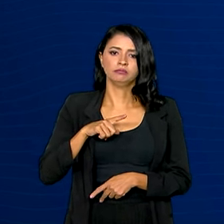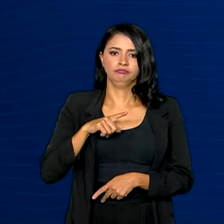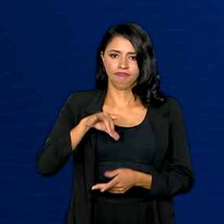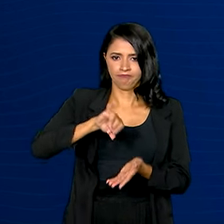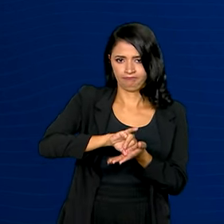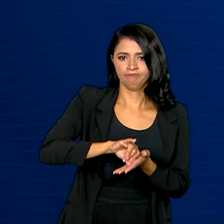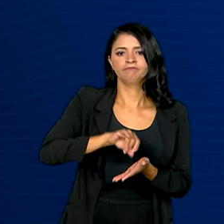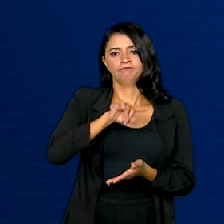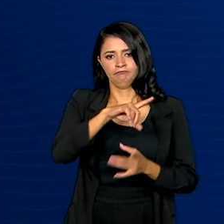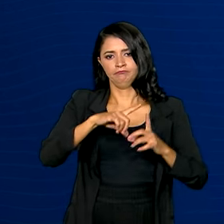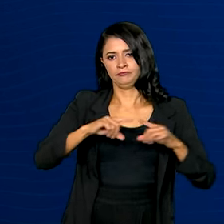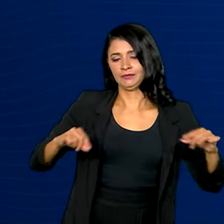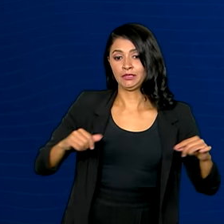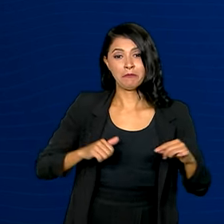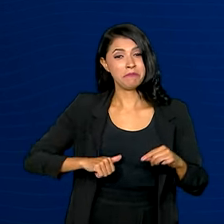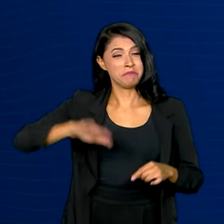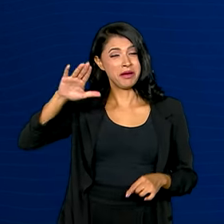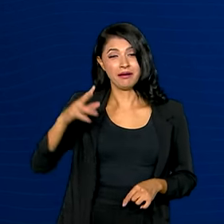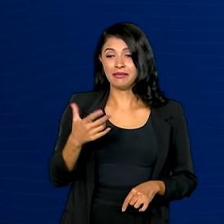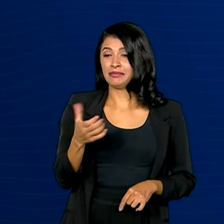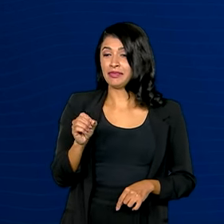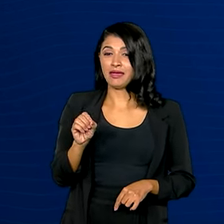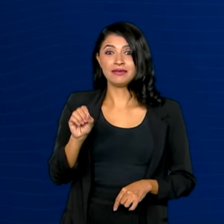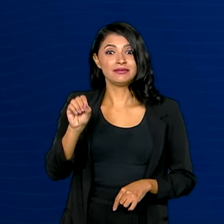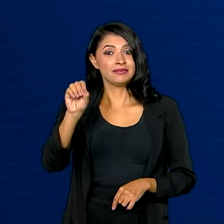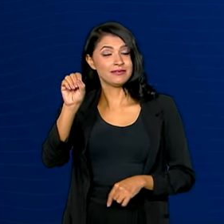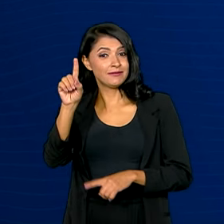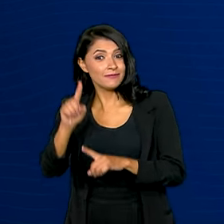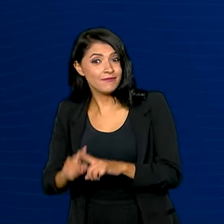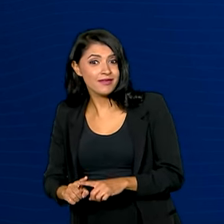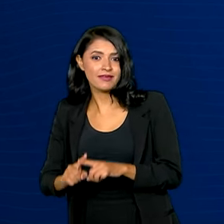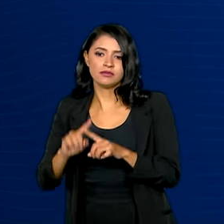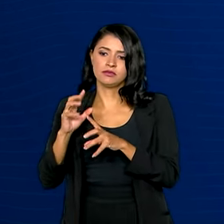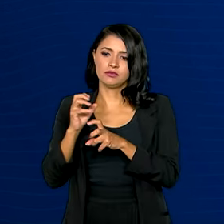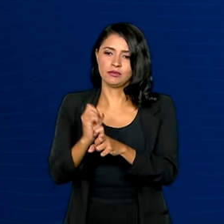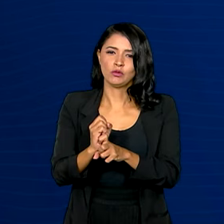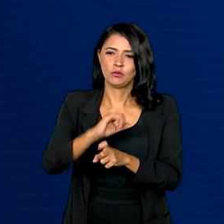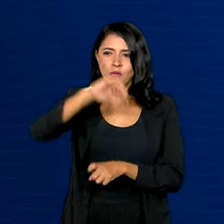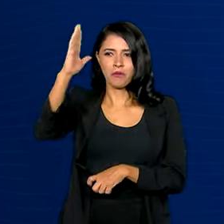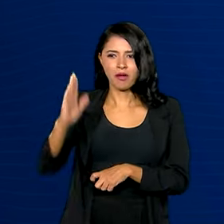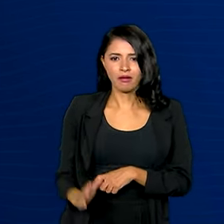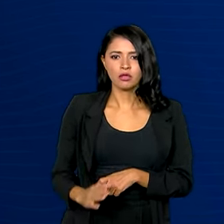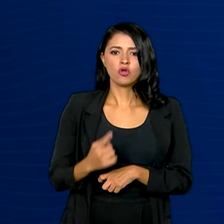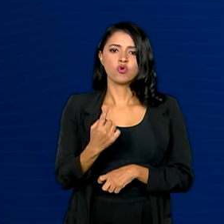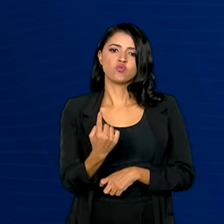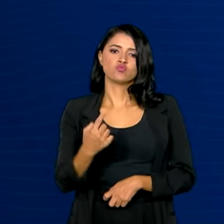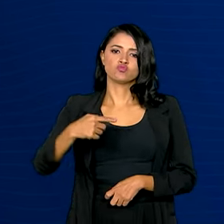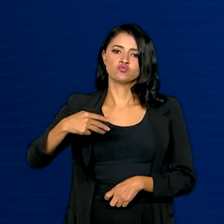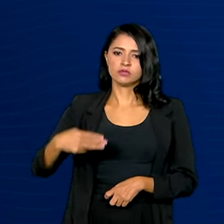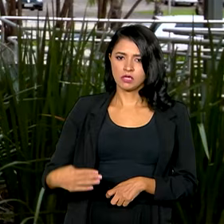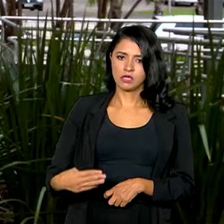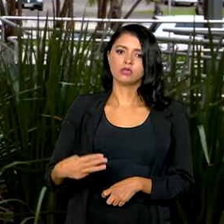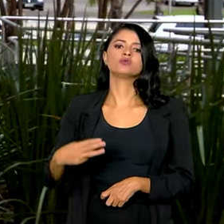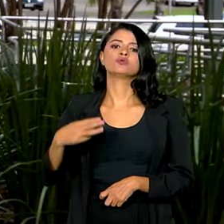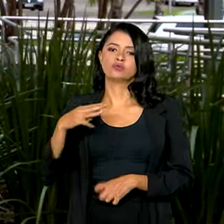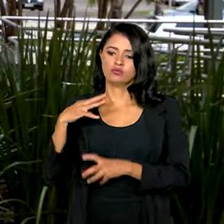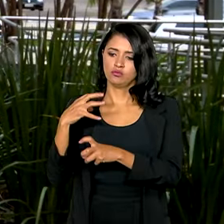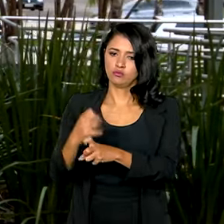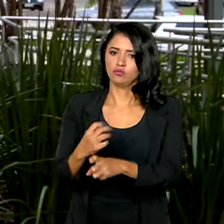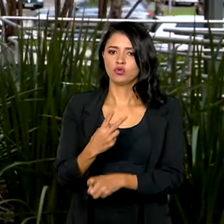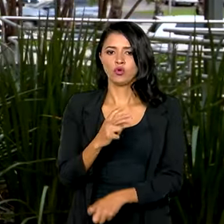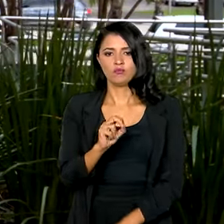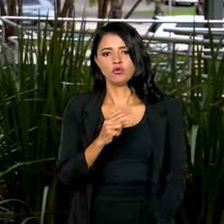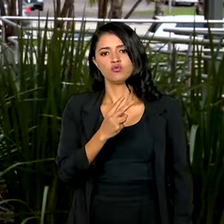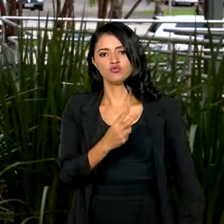maior incidência, dez vezes a média do país e um terço do total de 2023. Aqui no